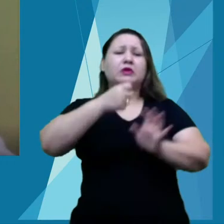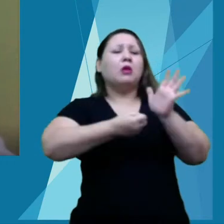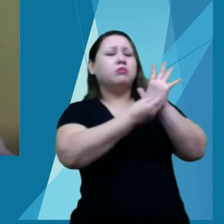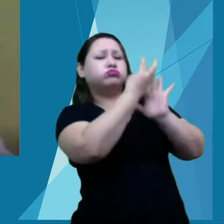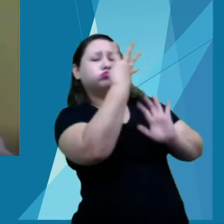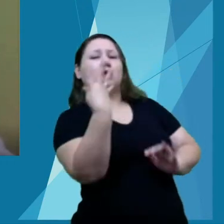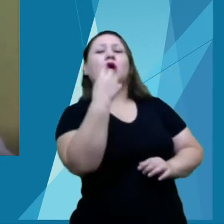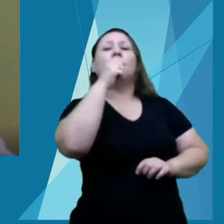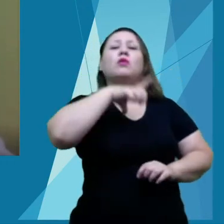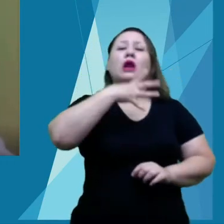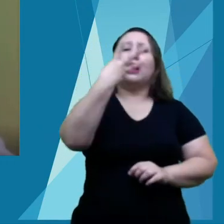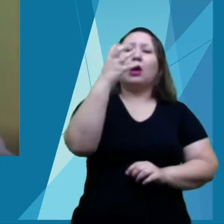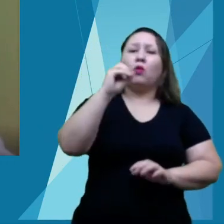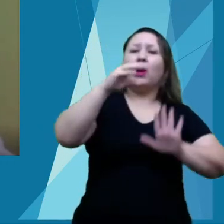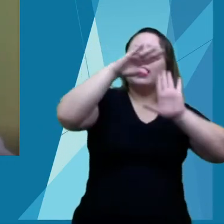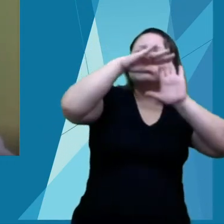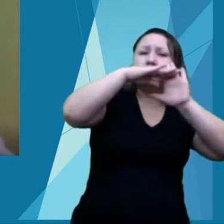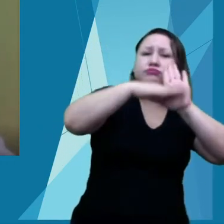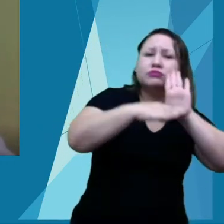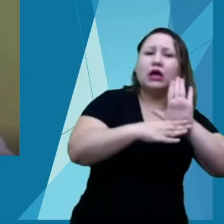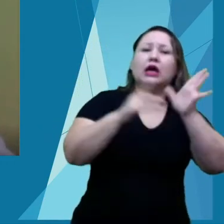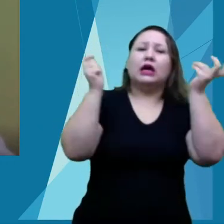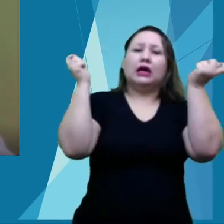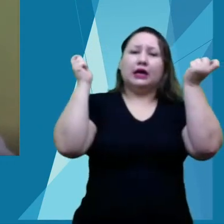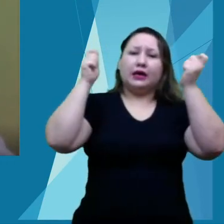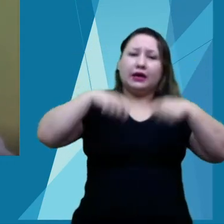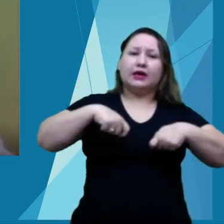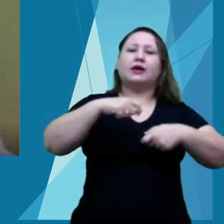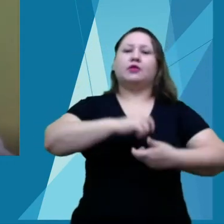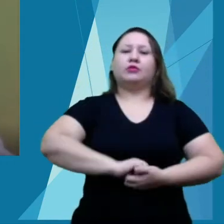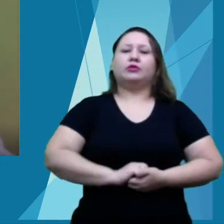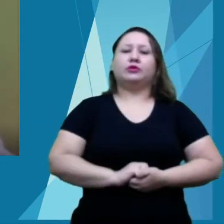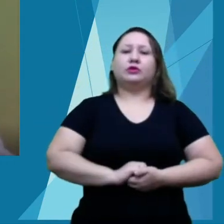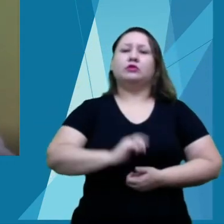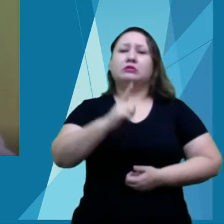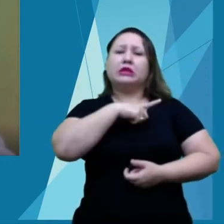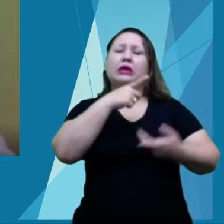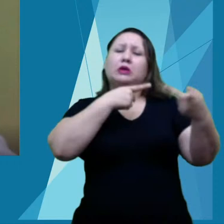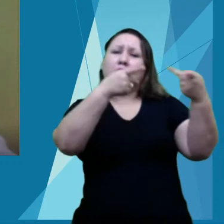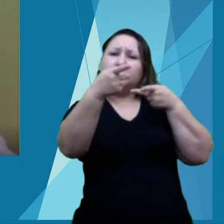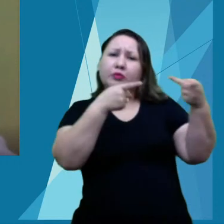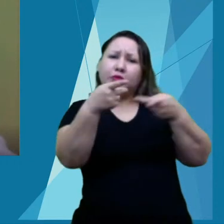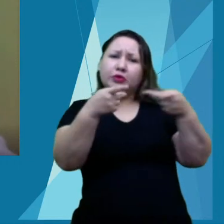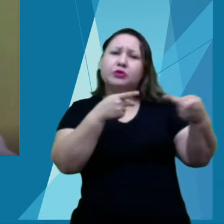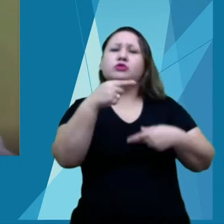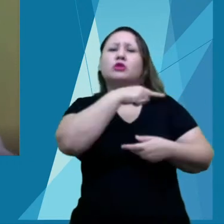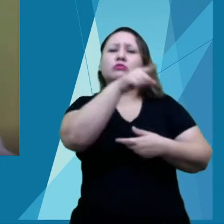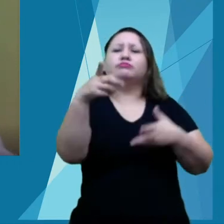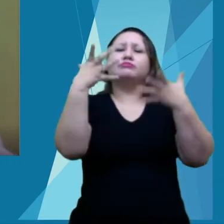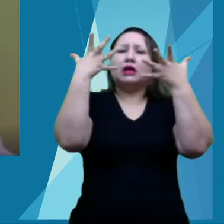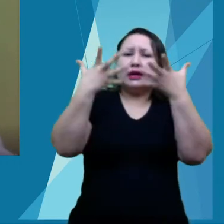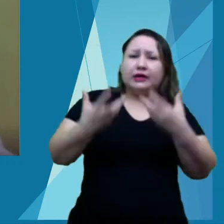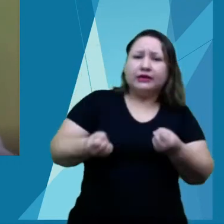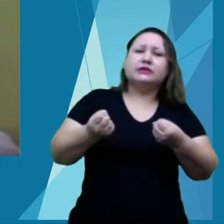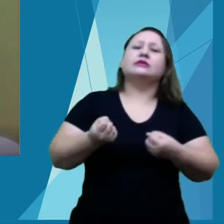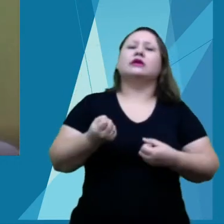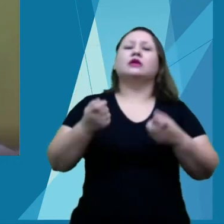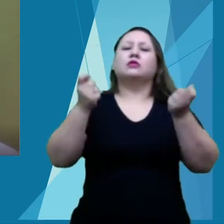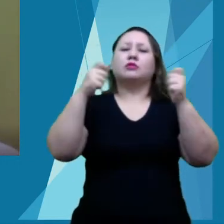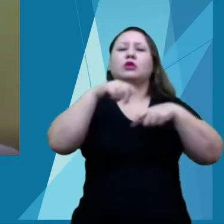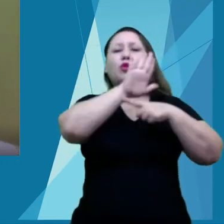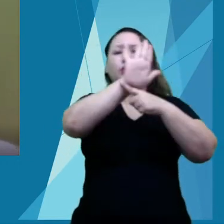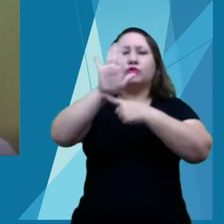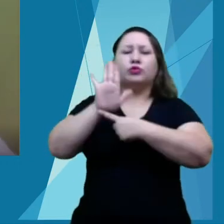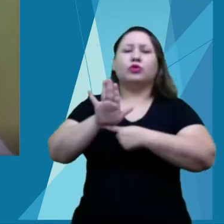recursos da ordem de 4 mil reais para financiamento dos nossos projetos e 400 reais para os nossos bolsistas.